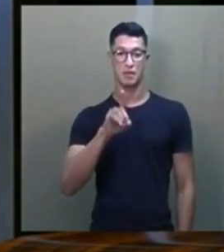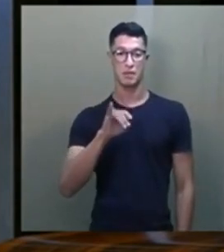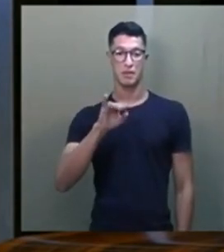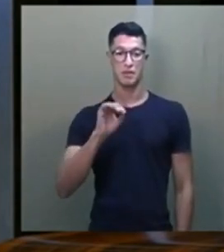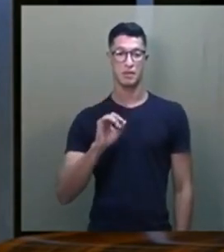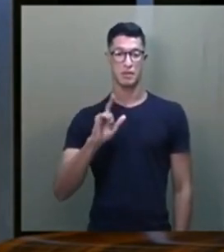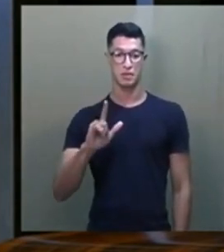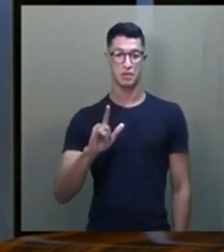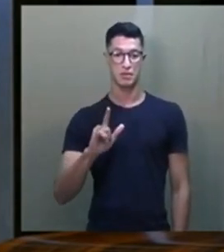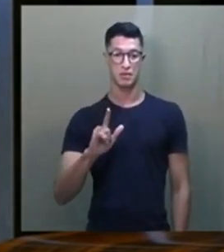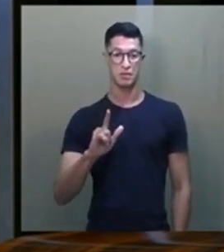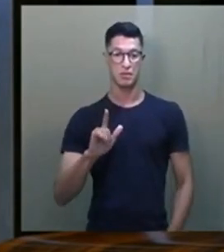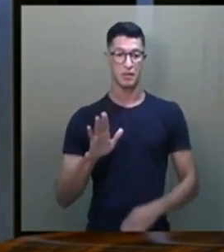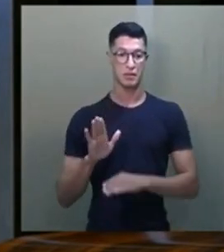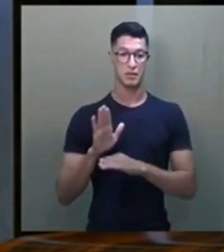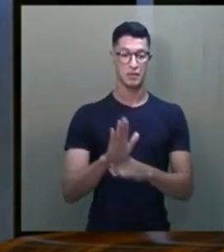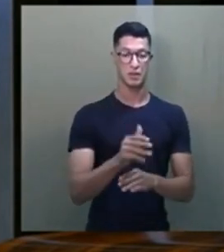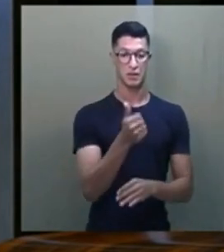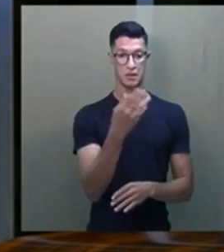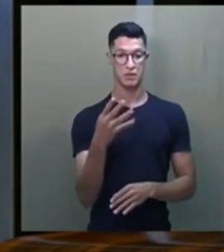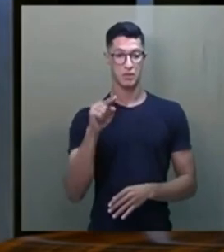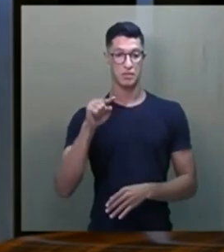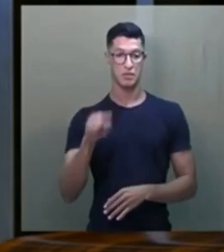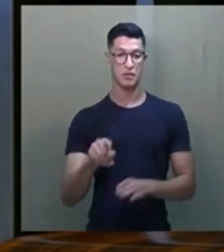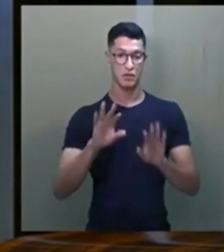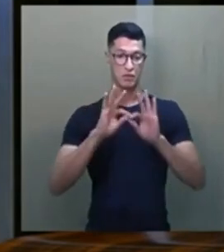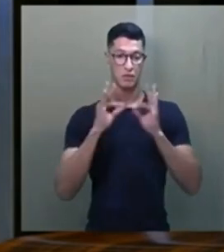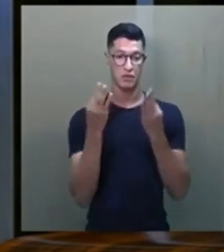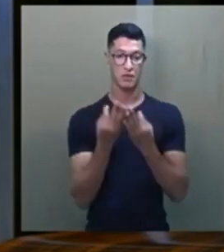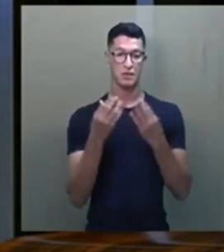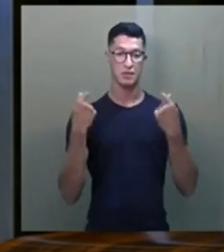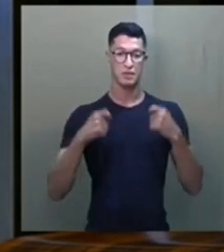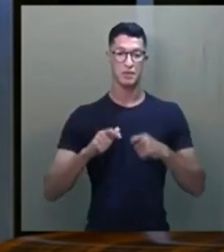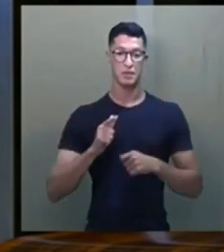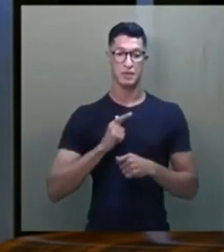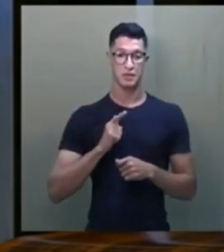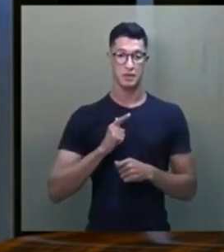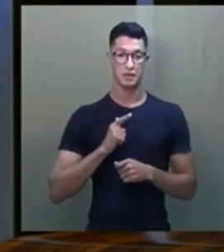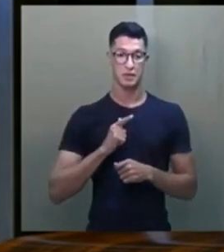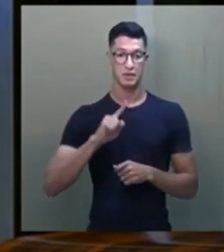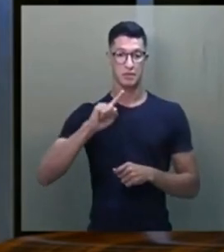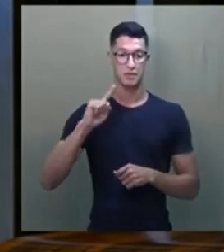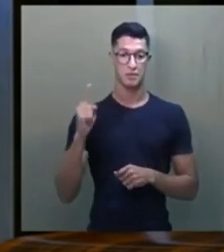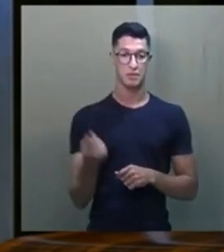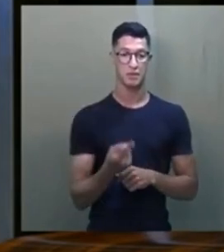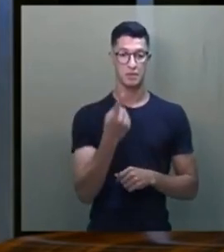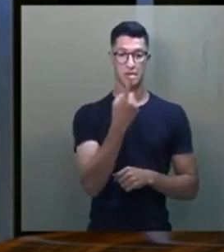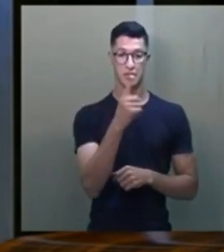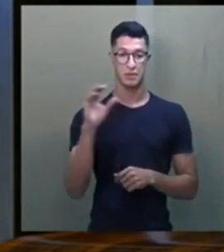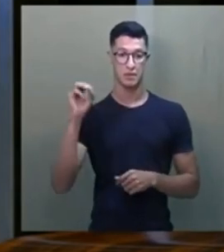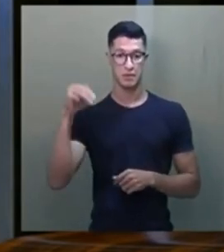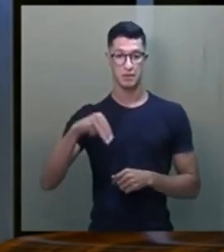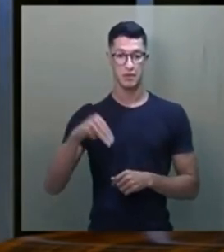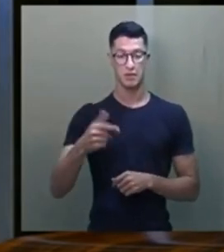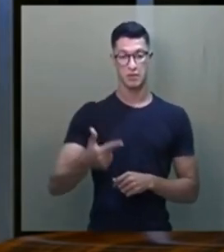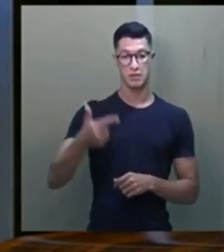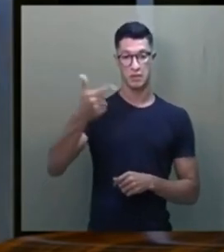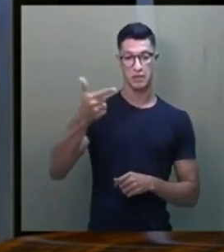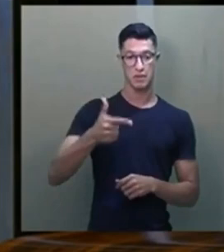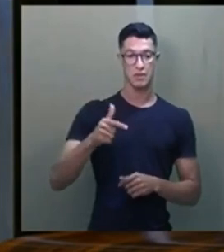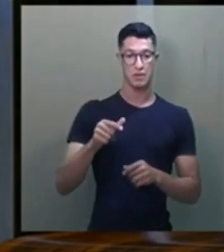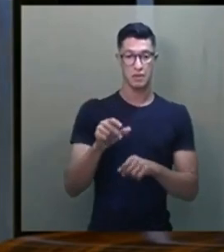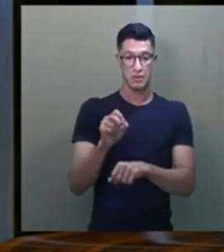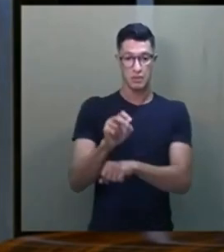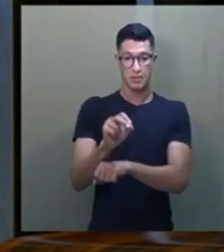Para abastecer 14 mil famílias, é necessário de 1.100 metros quadrados de